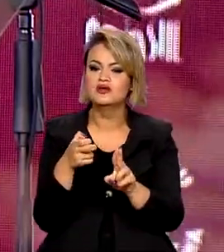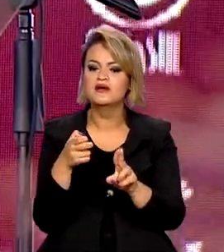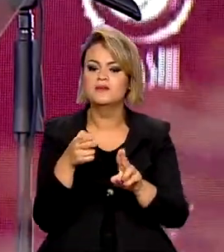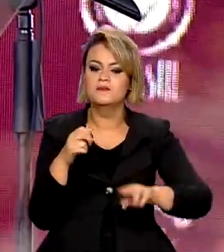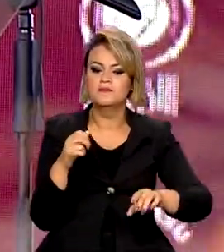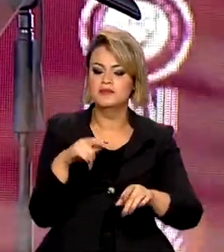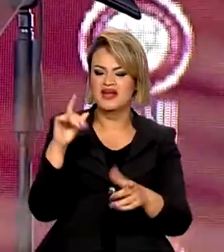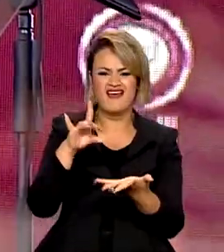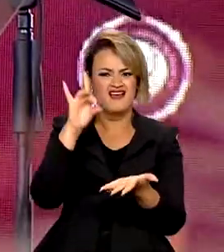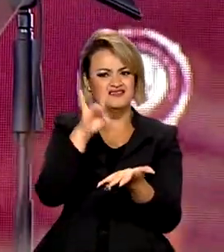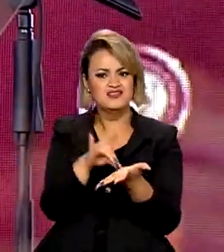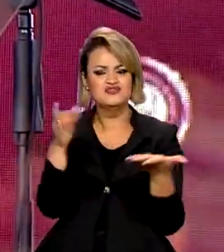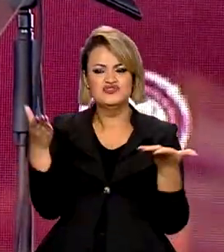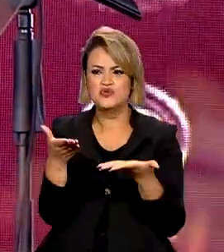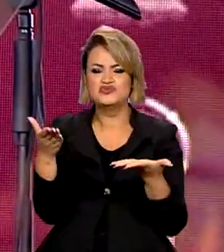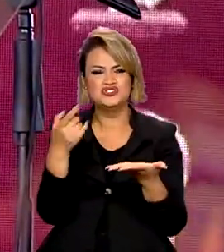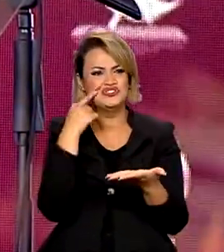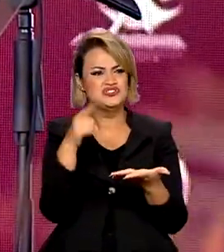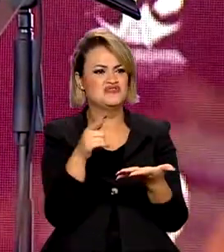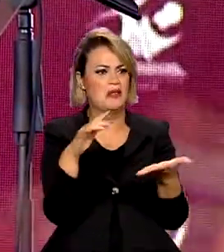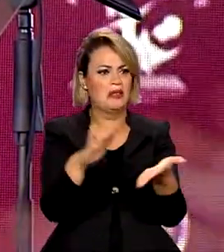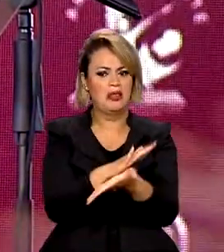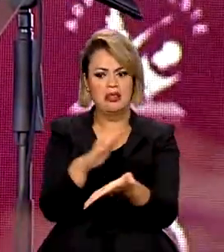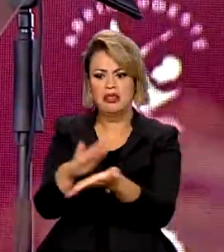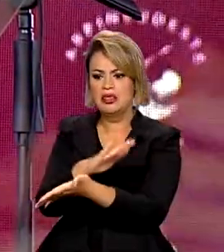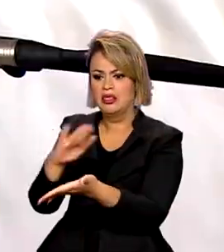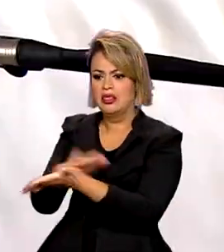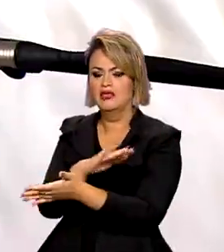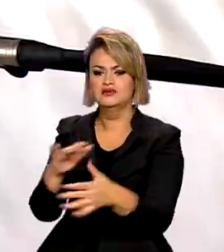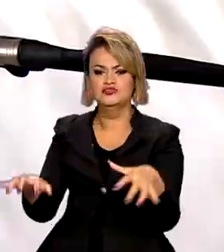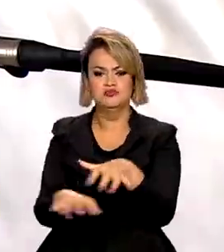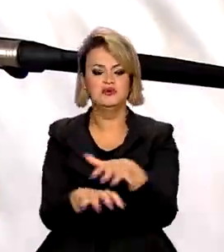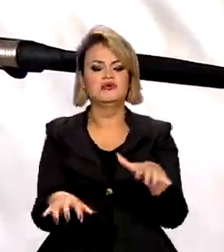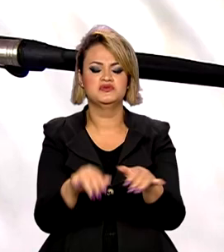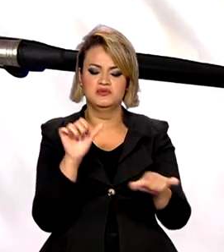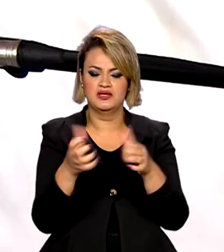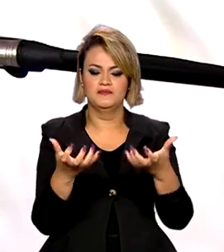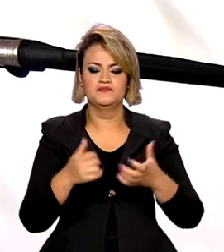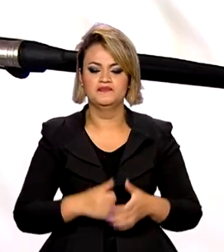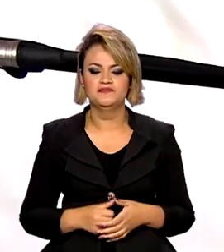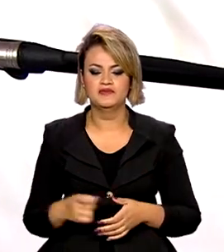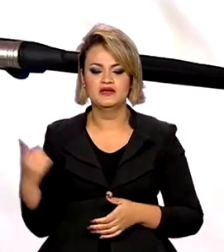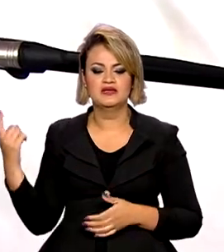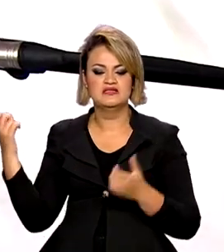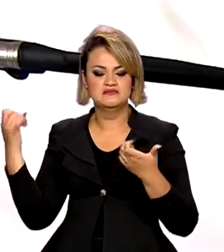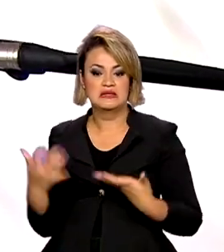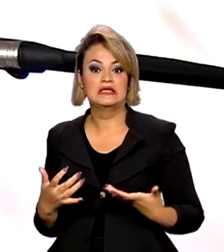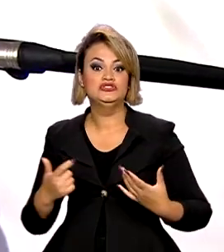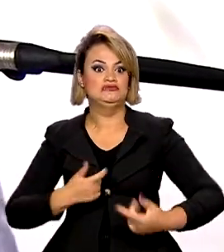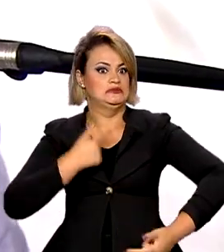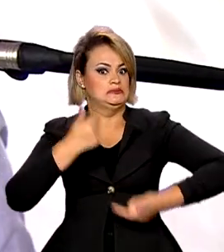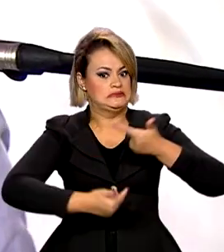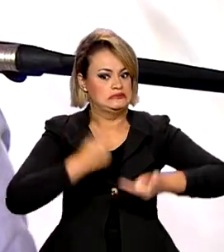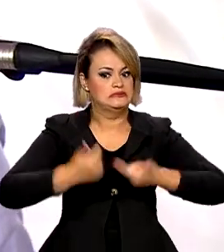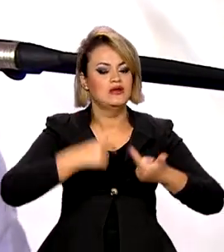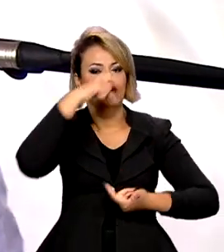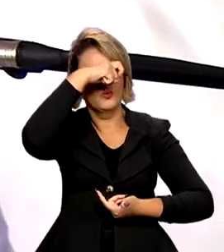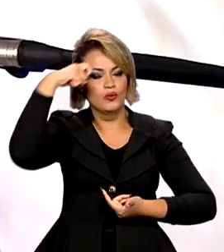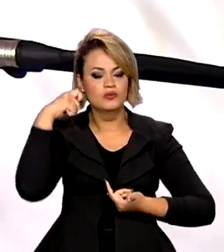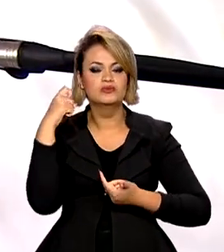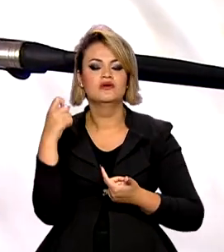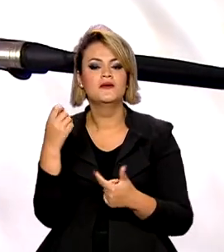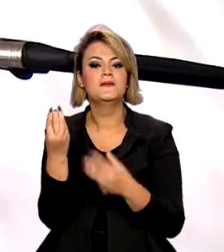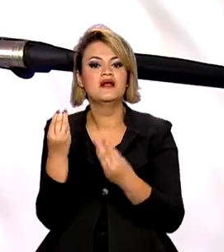mudarmos essa realidade de destruição dos nossos biomas. A gente vai ter que trabalhar muito para que a gente